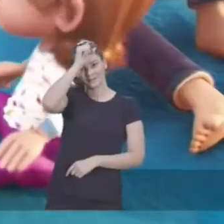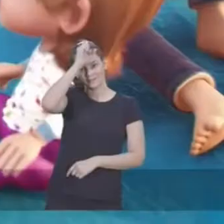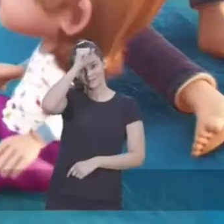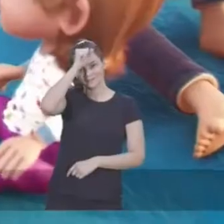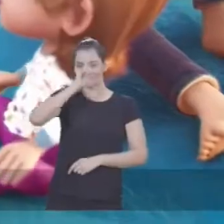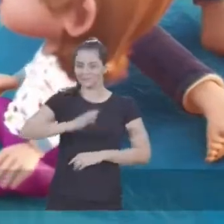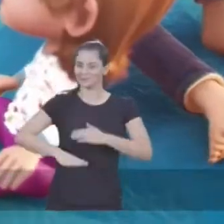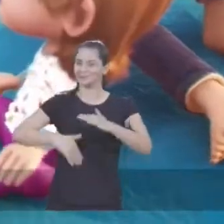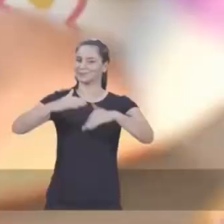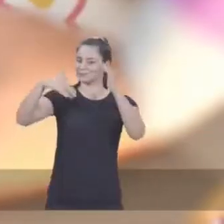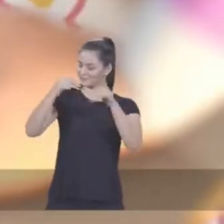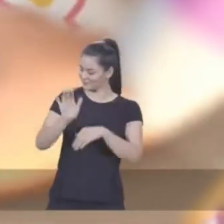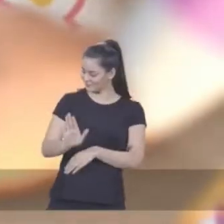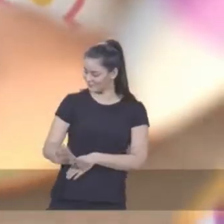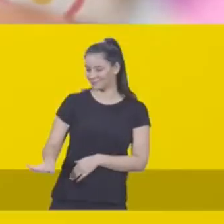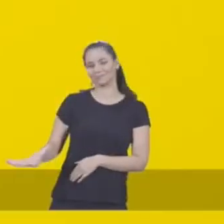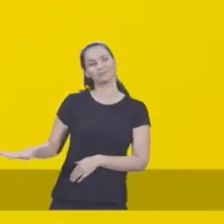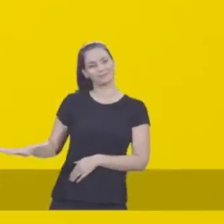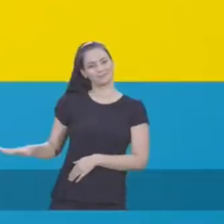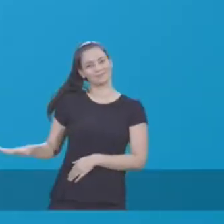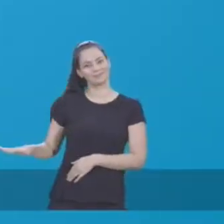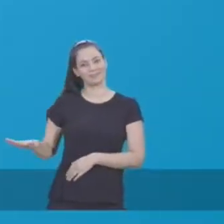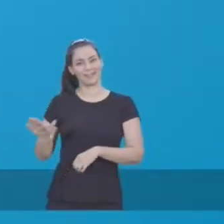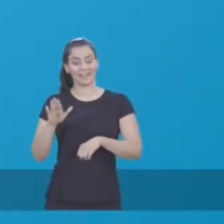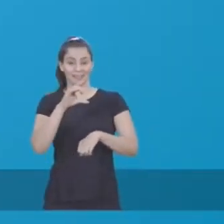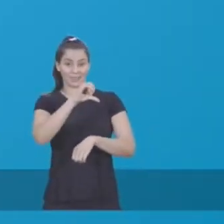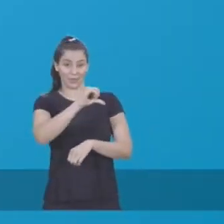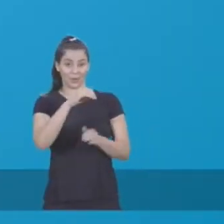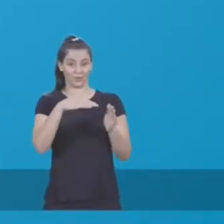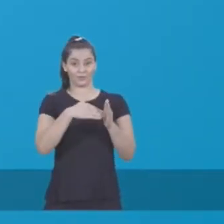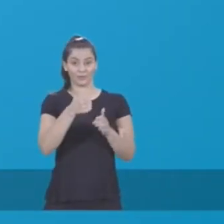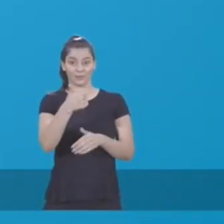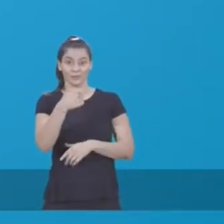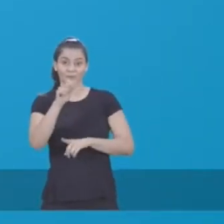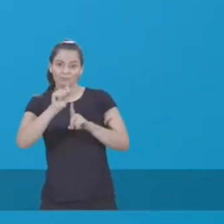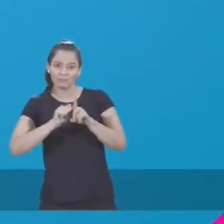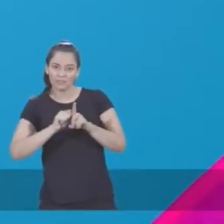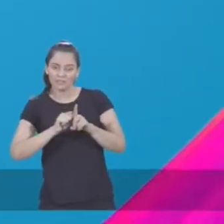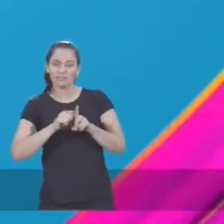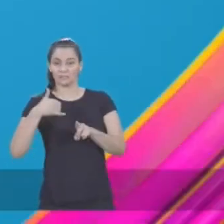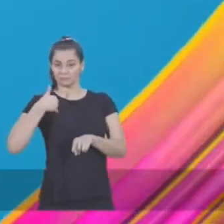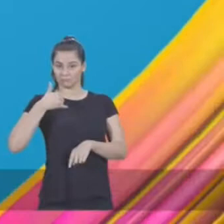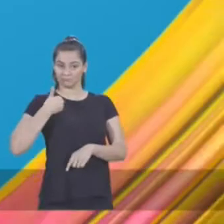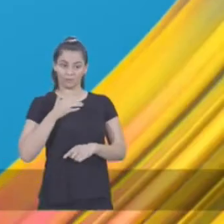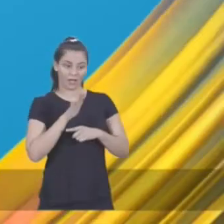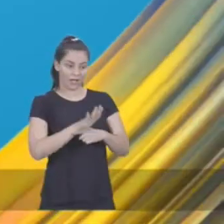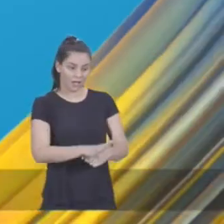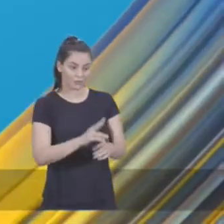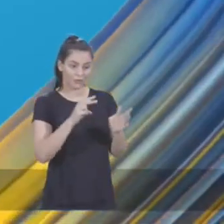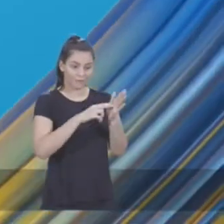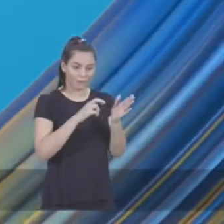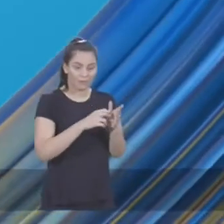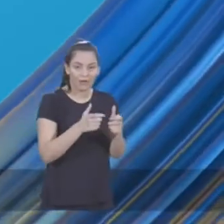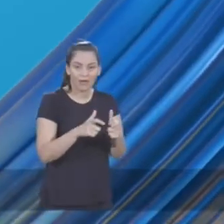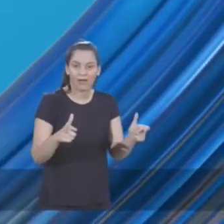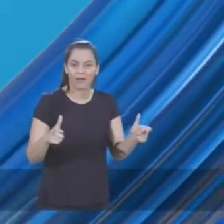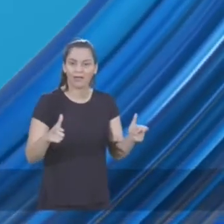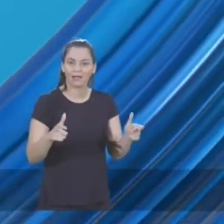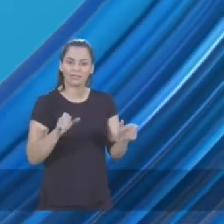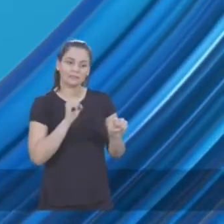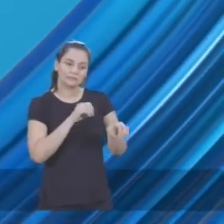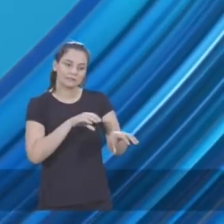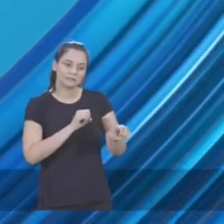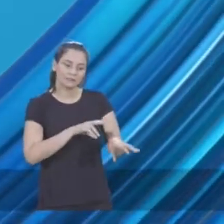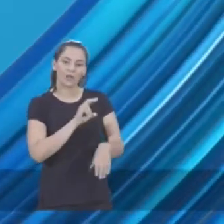no aprendizado e desenvolvimento do seu pequeno. Nessa idade, podemos ajudar a criança a aumentar seu vocabulário, ensinando a ela